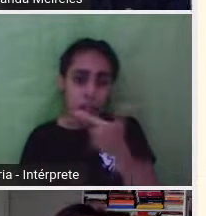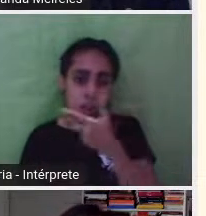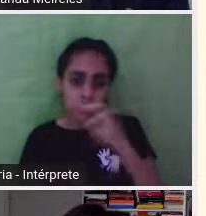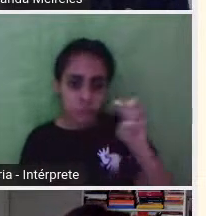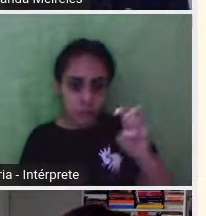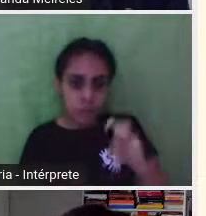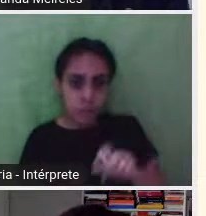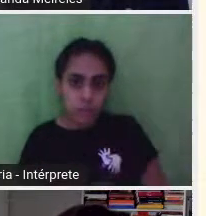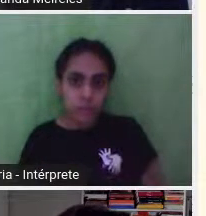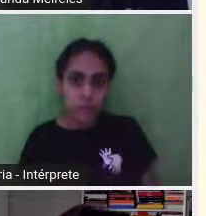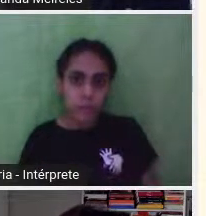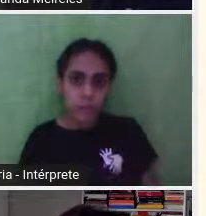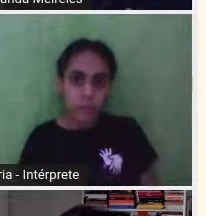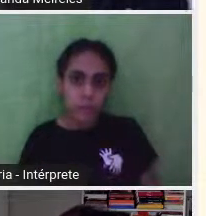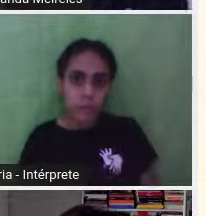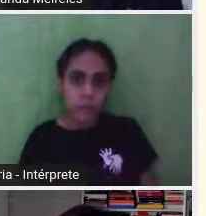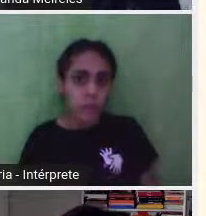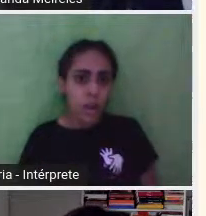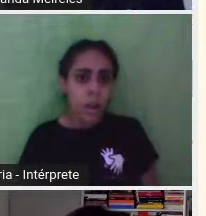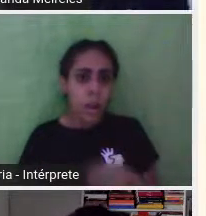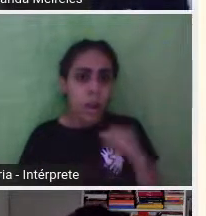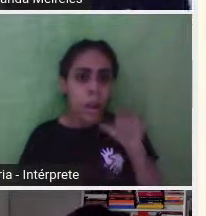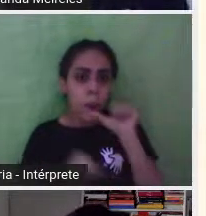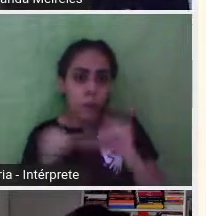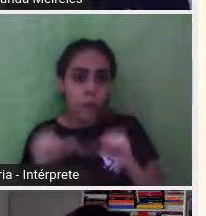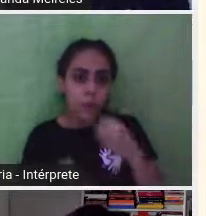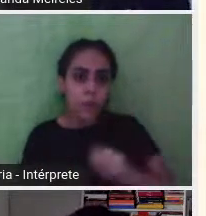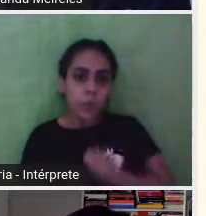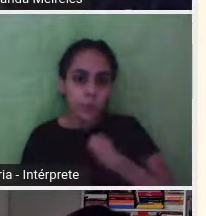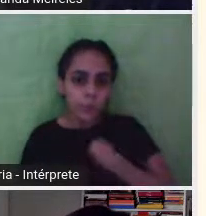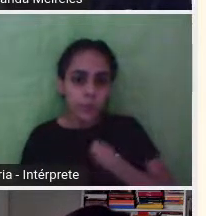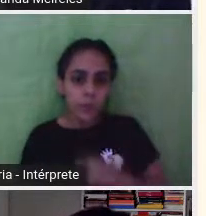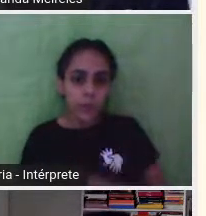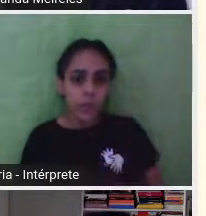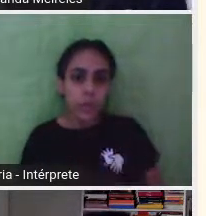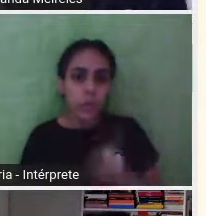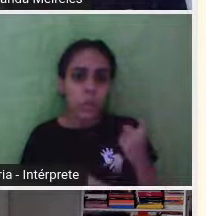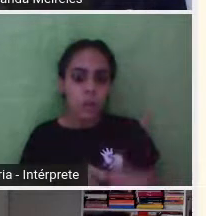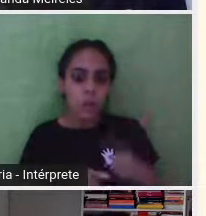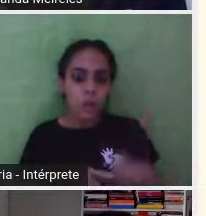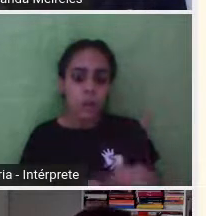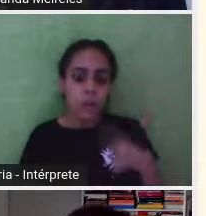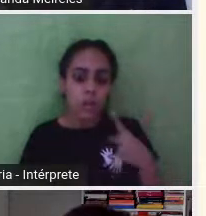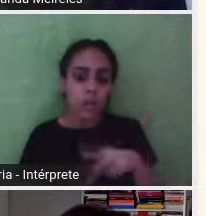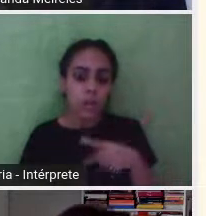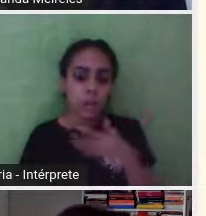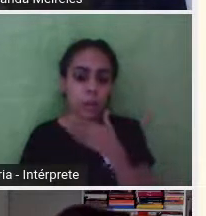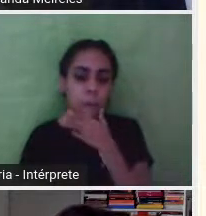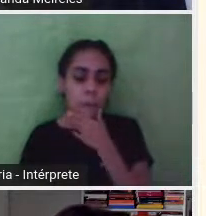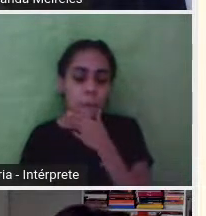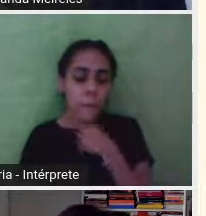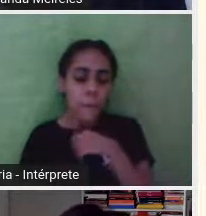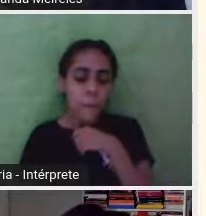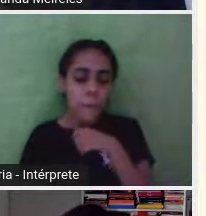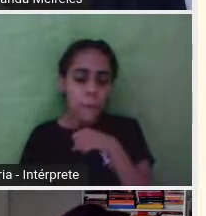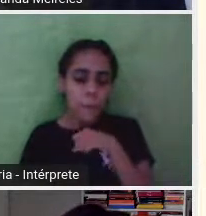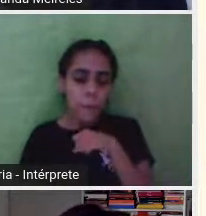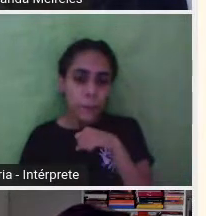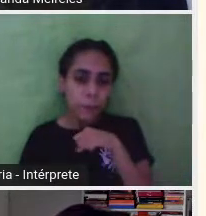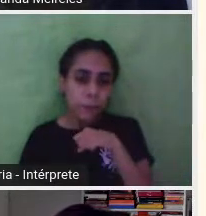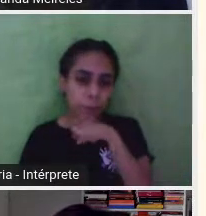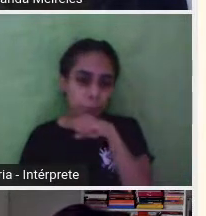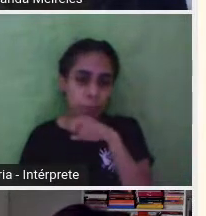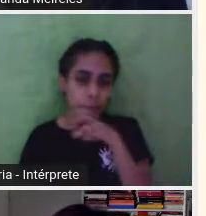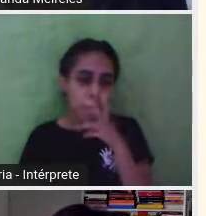outra brincadeira havia acabado para mim. O pai corria mundo afora uma oportunidade atrás da outra. Lembrei da música